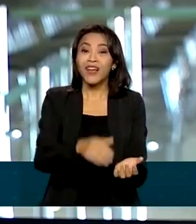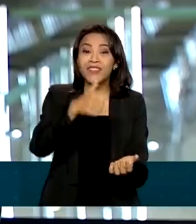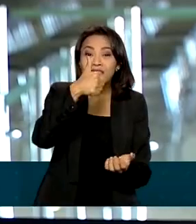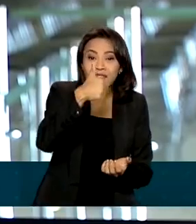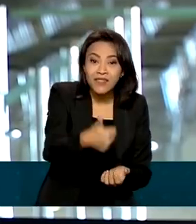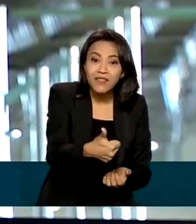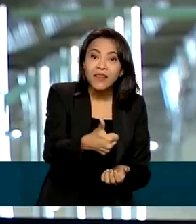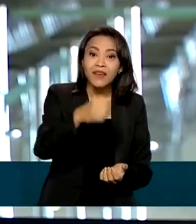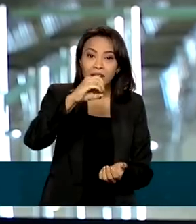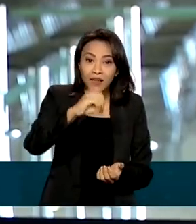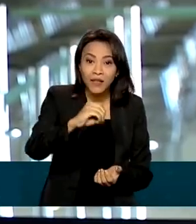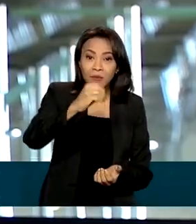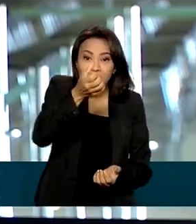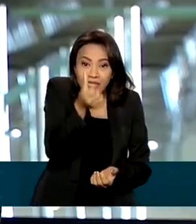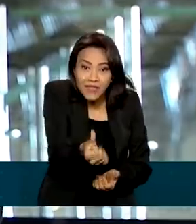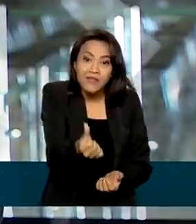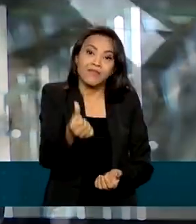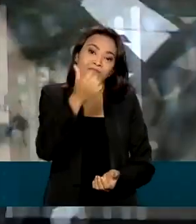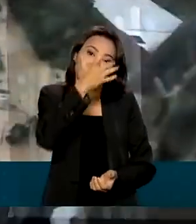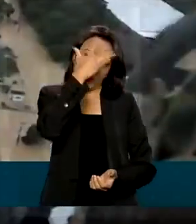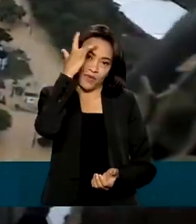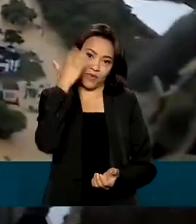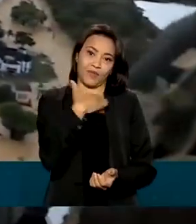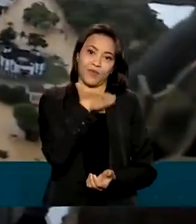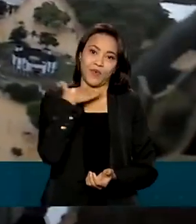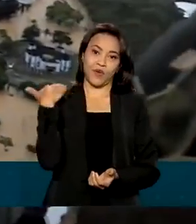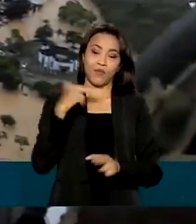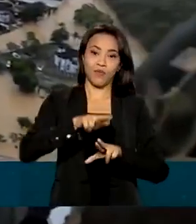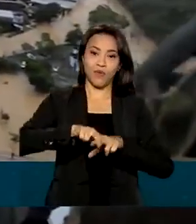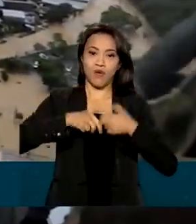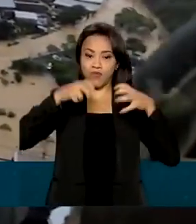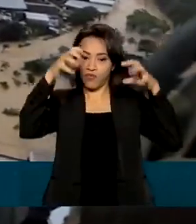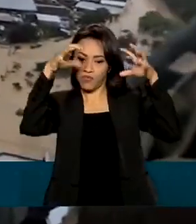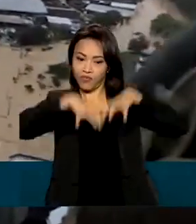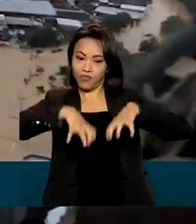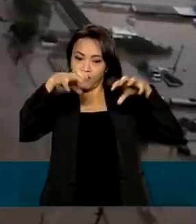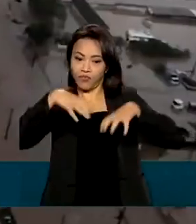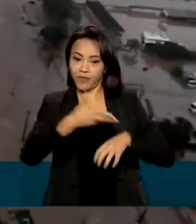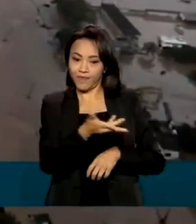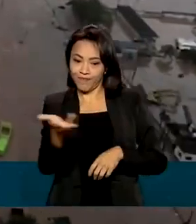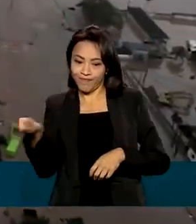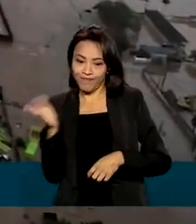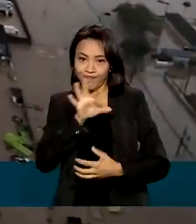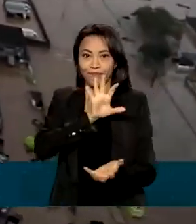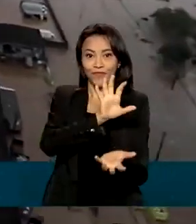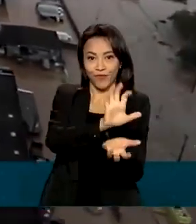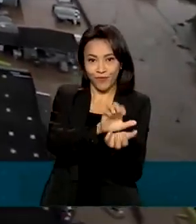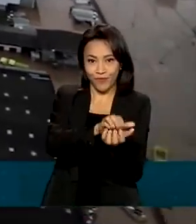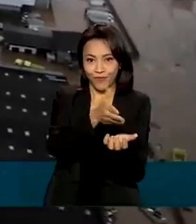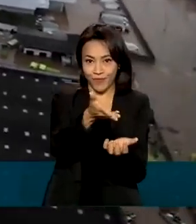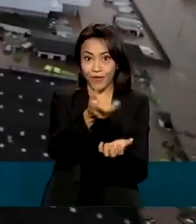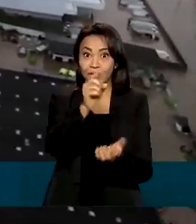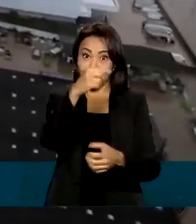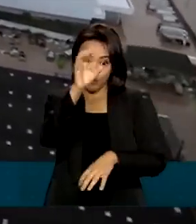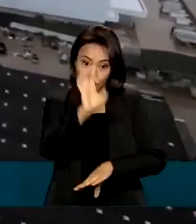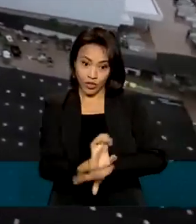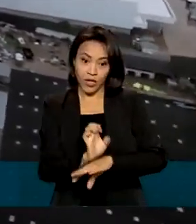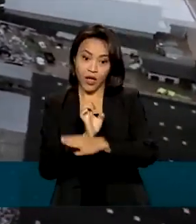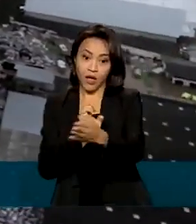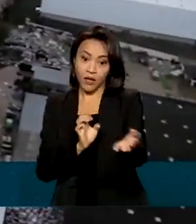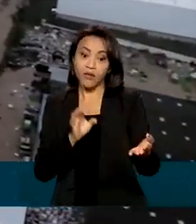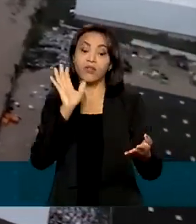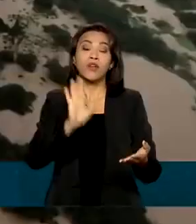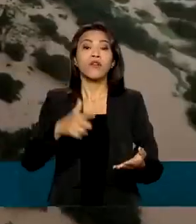número de mortos devido às fortes chuvas no estado de Pernambuco. 24 municípios decretaram situação